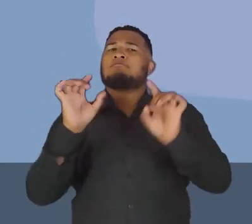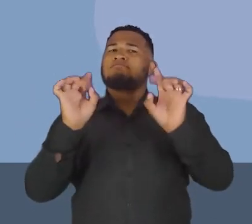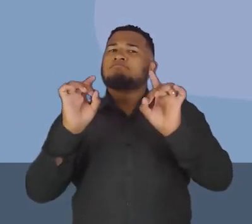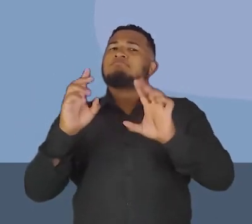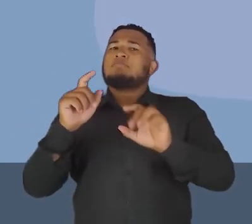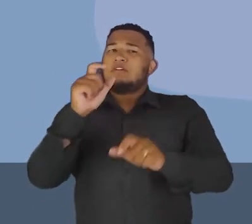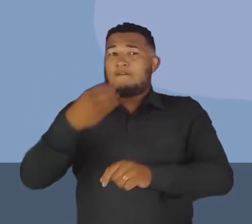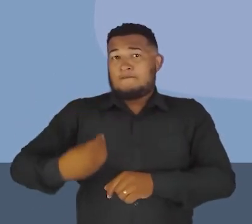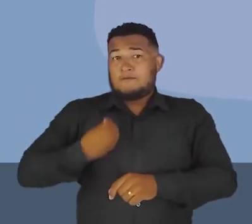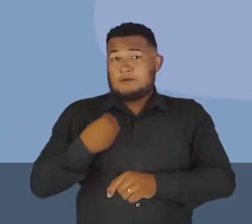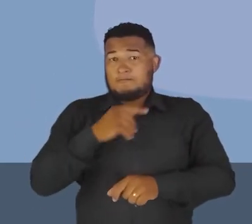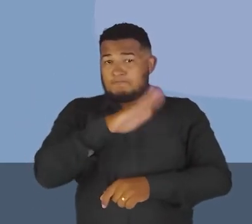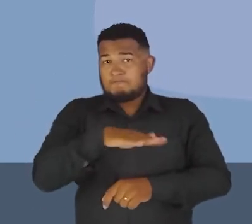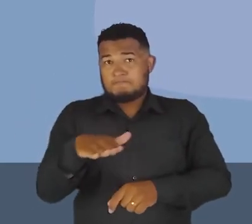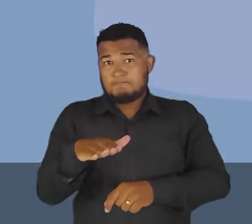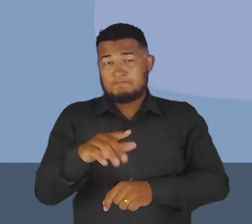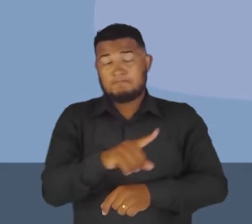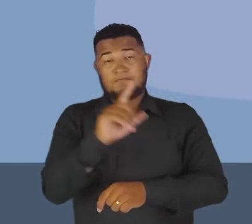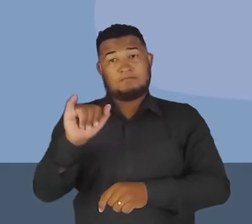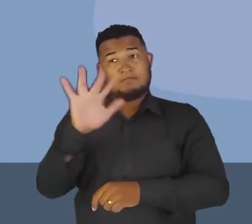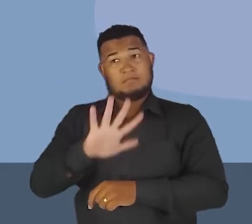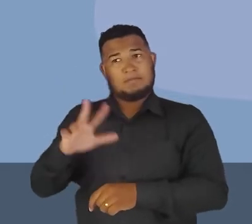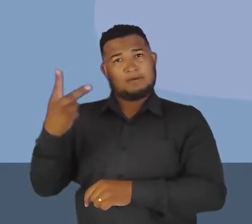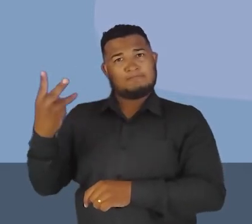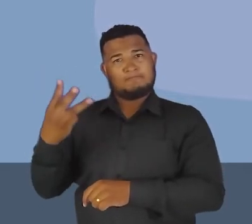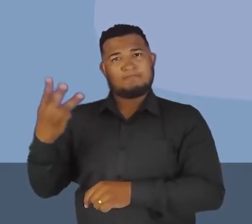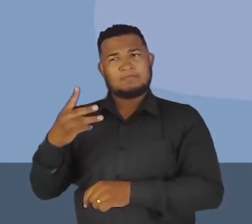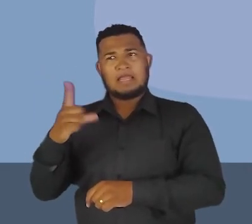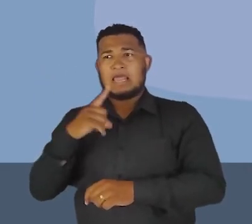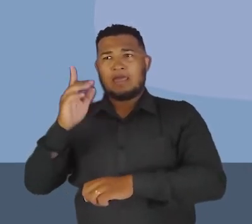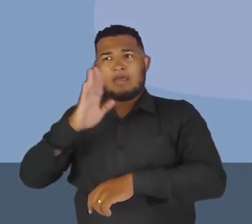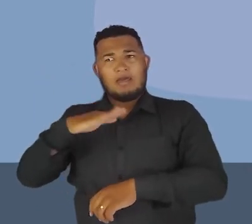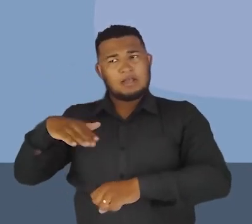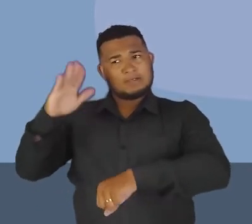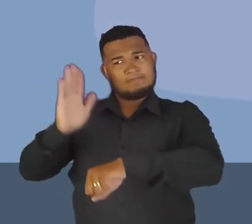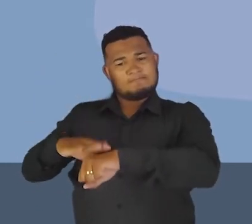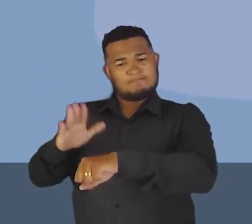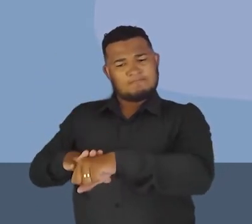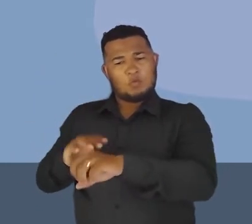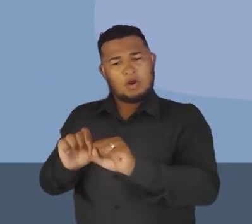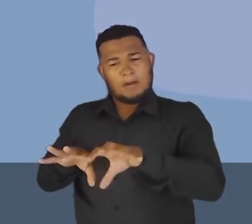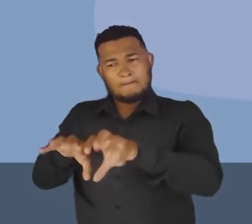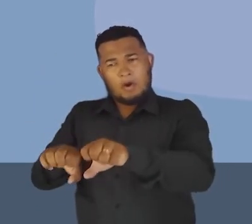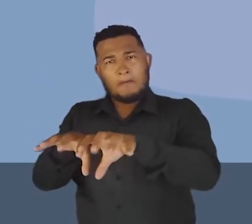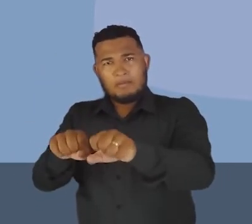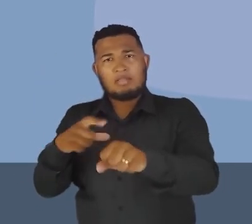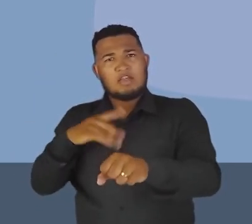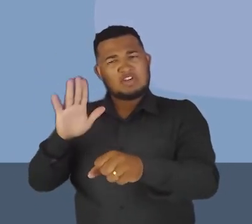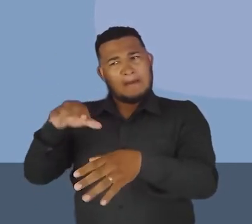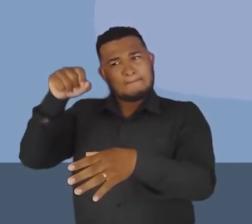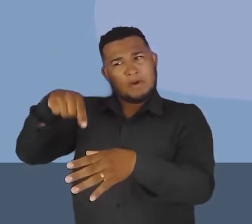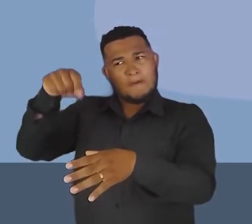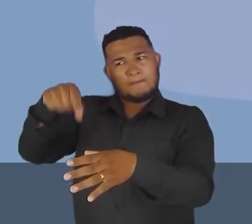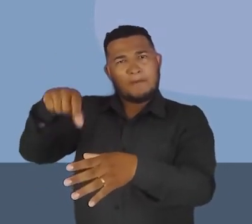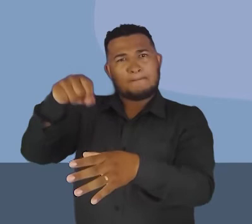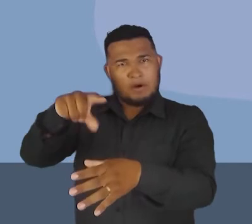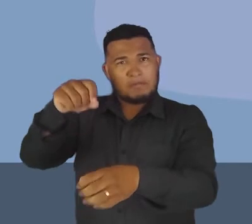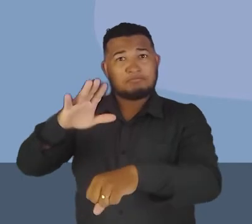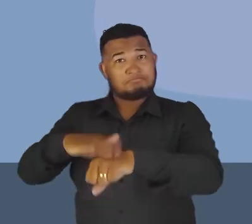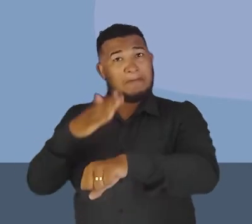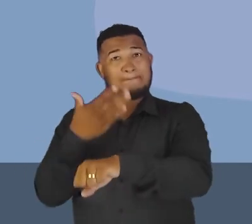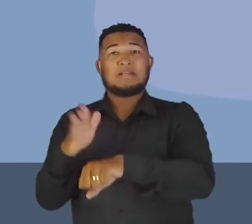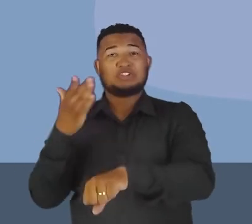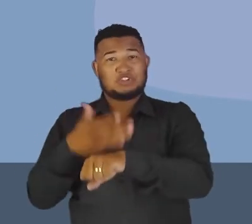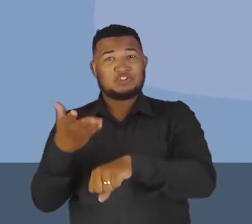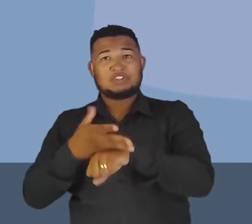vida das crianças. E na terceira imagem, essas crianças já estão com a mão na massa, elas estão ali já plantando, né? Elas estão realmente colocando em prática